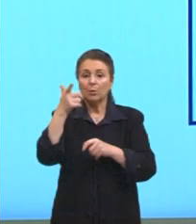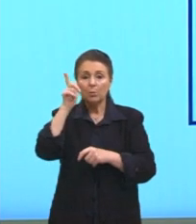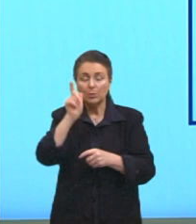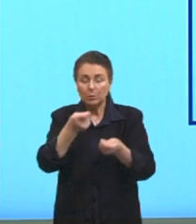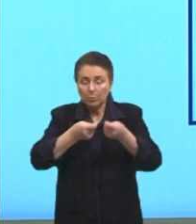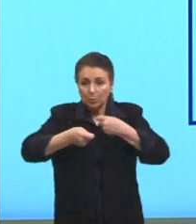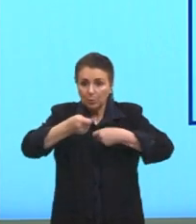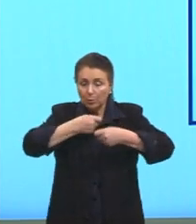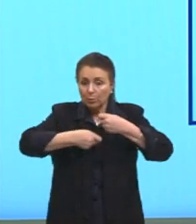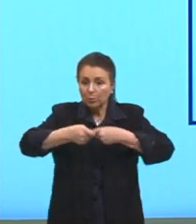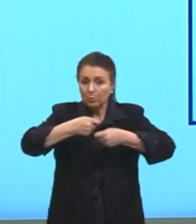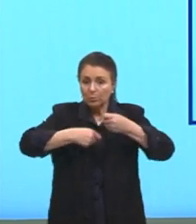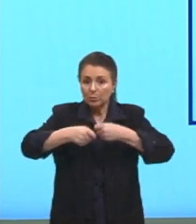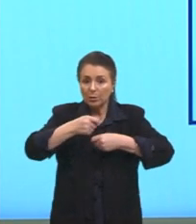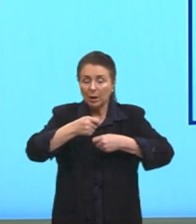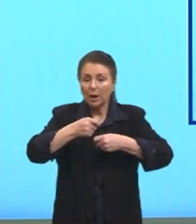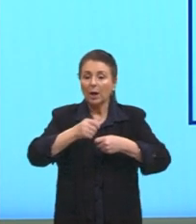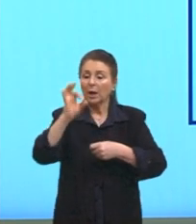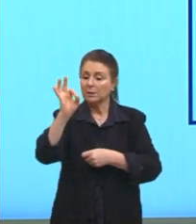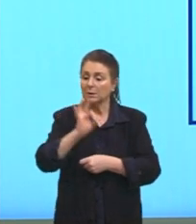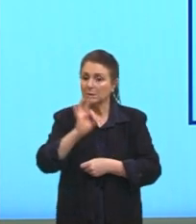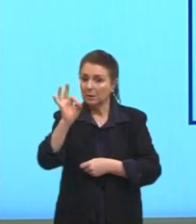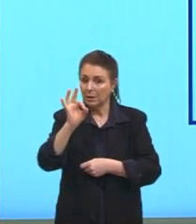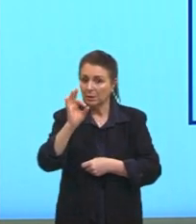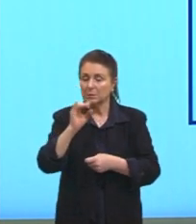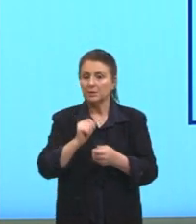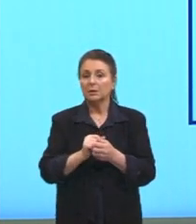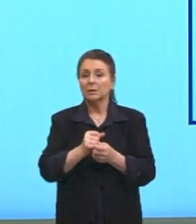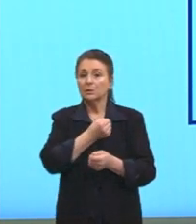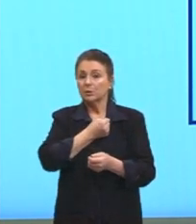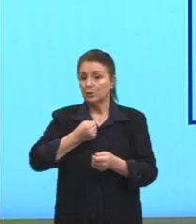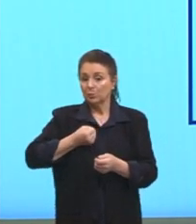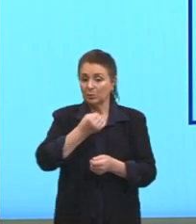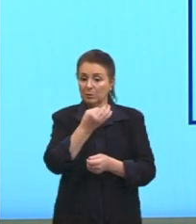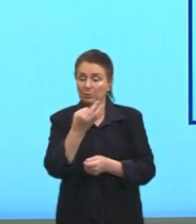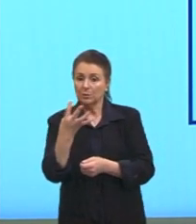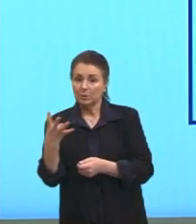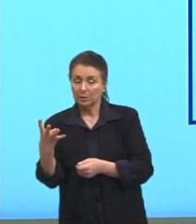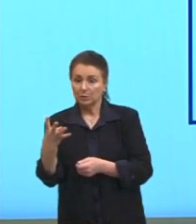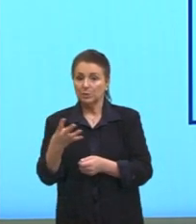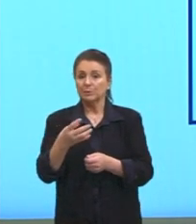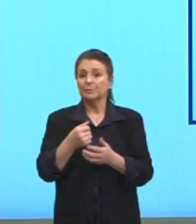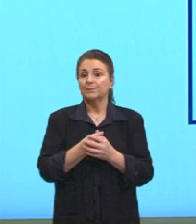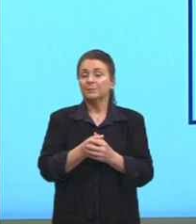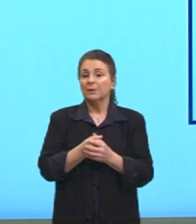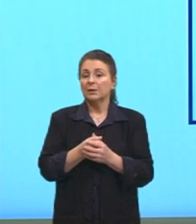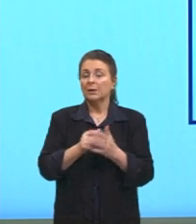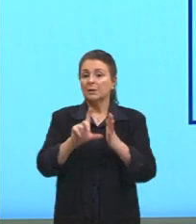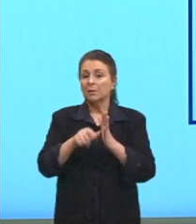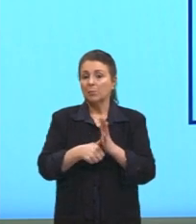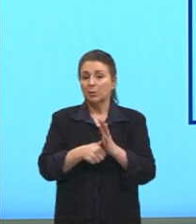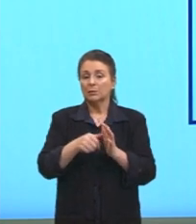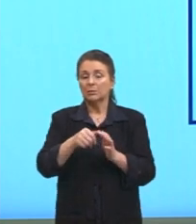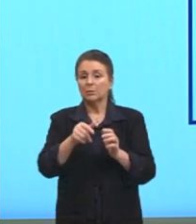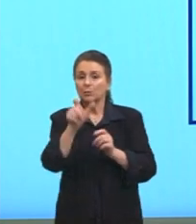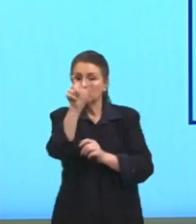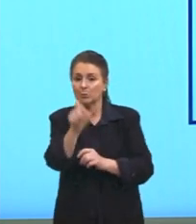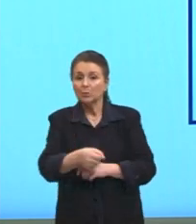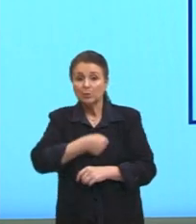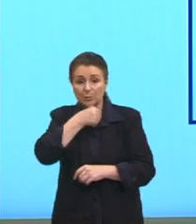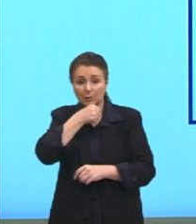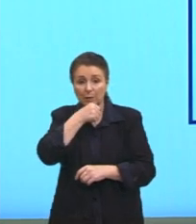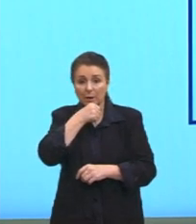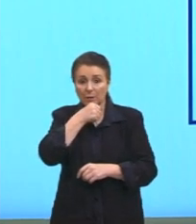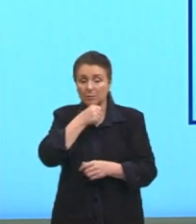essa taxa de natalidade, tá? Chegando, então, a pirâmide envelhecida, que nasce menos pessoas do que